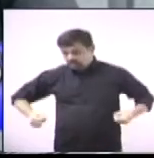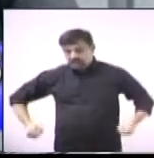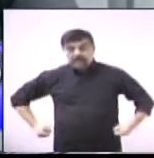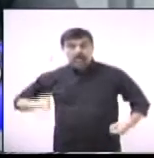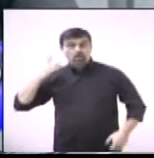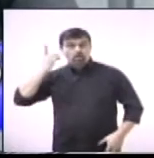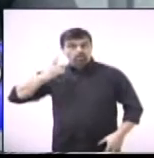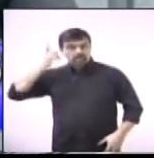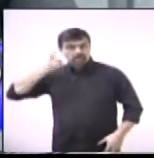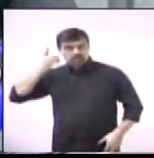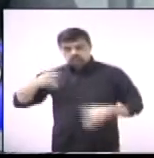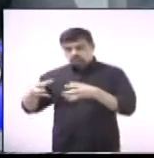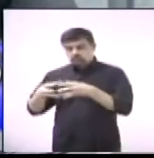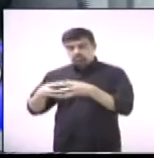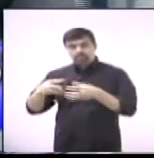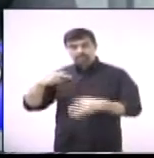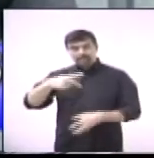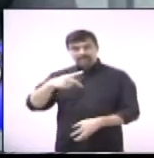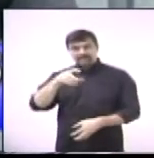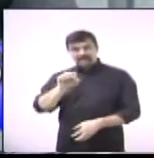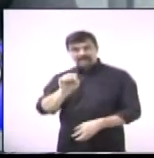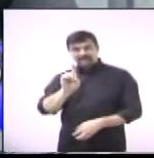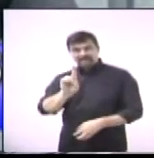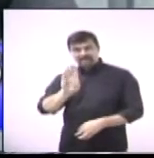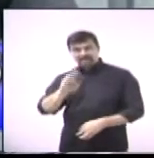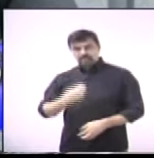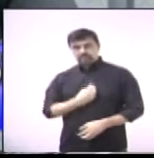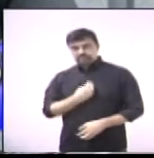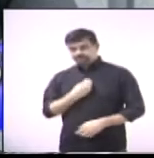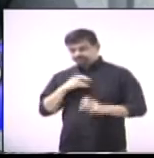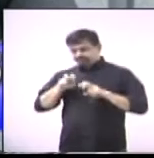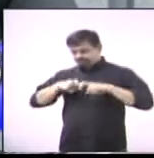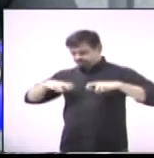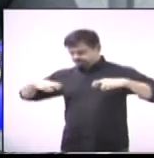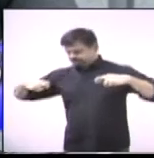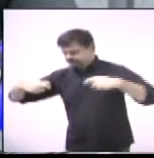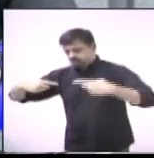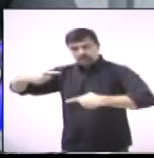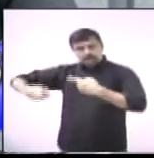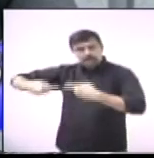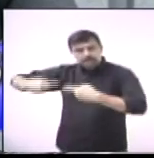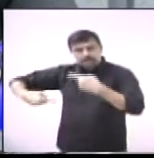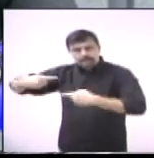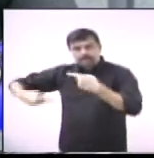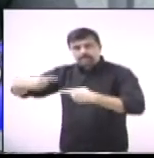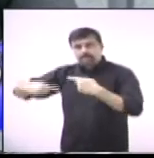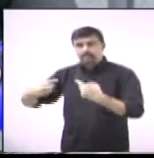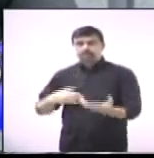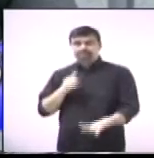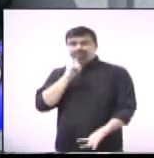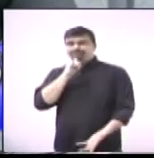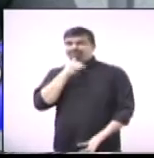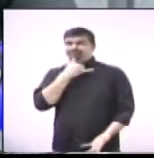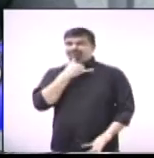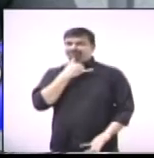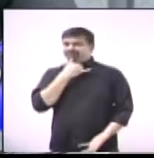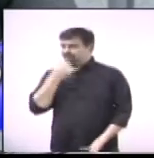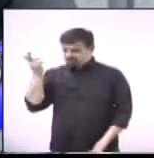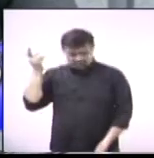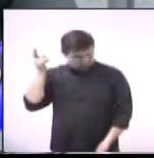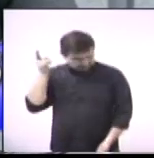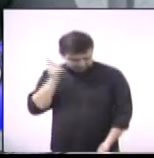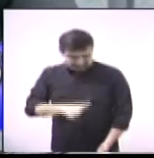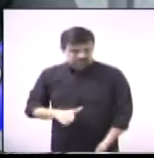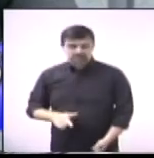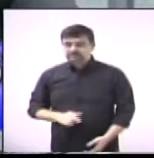alguns deputados do PSDB tratando sobre esse assunto. Infelizmente, não conseguimos,